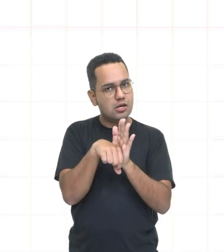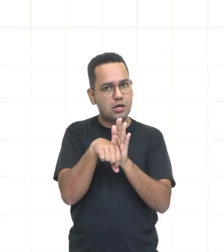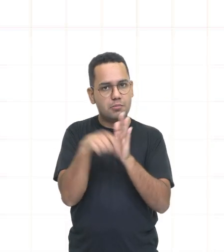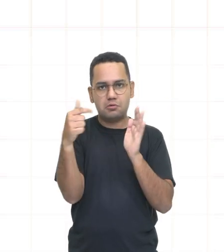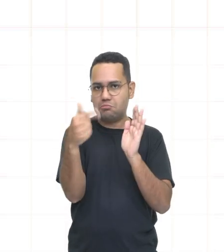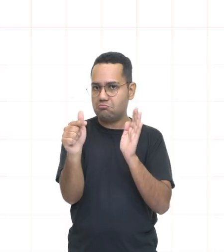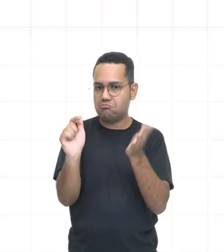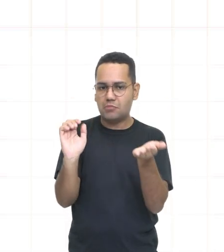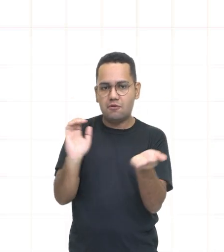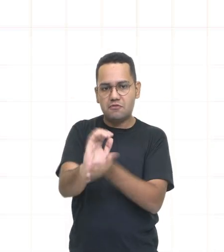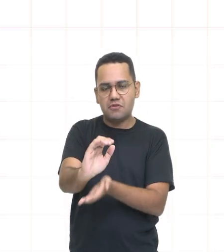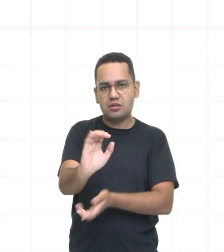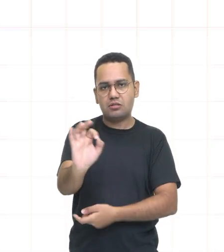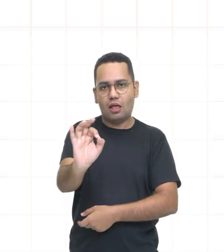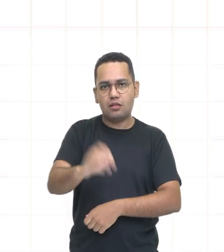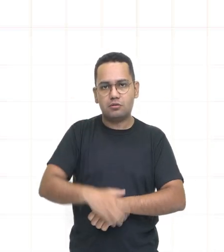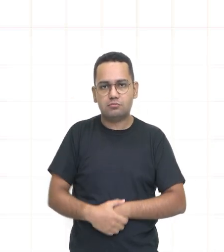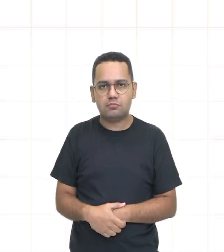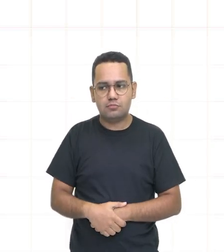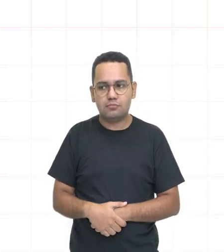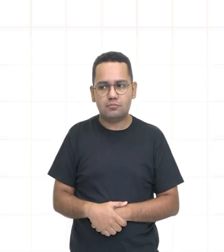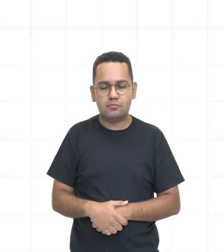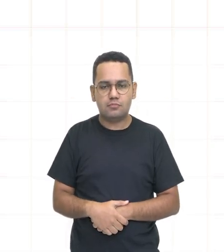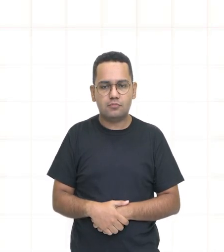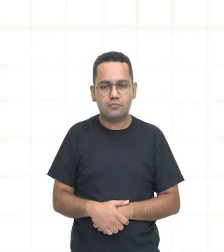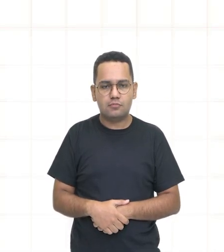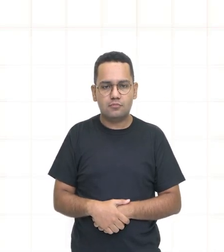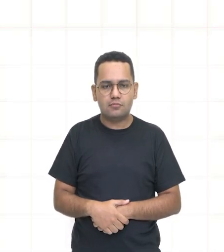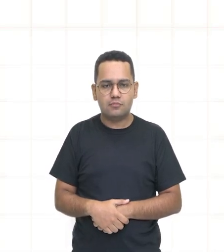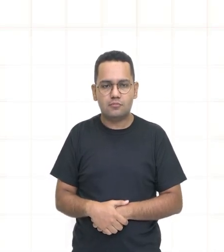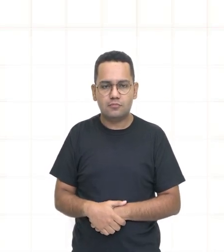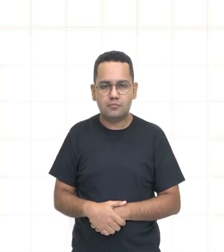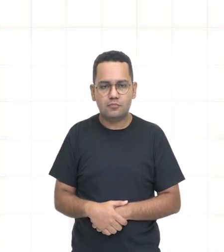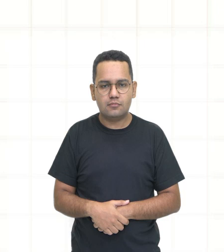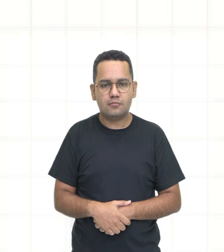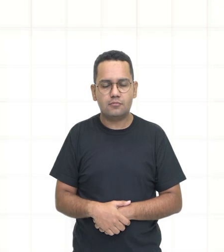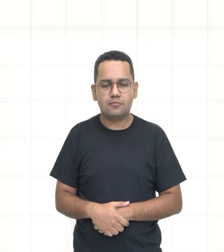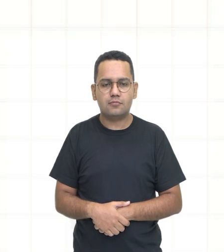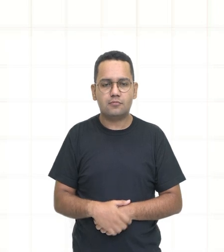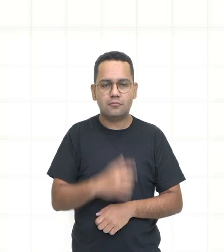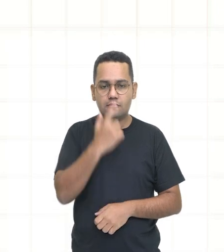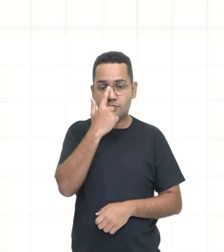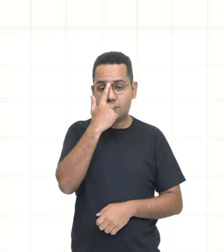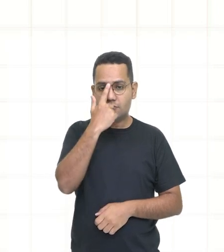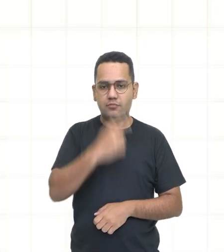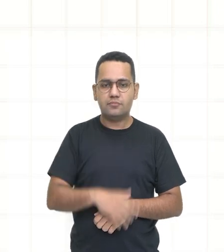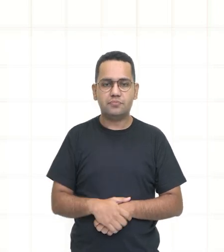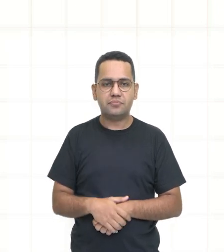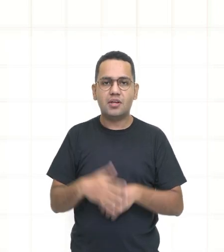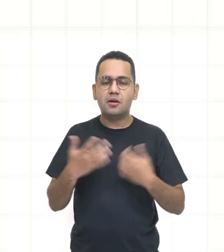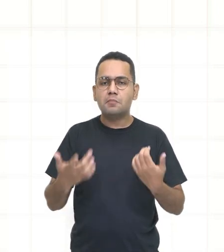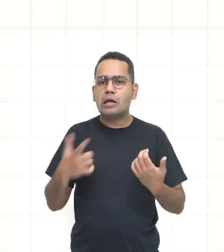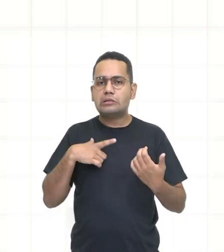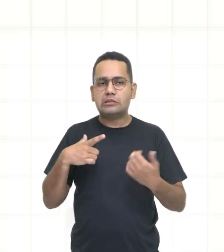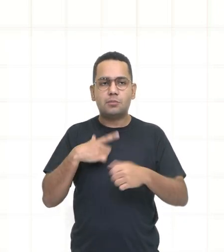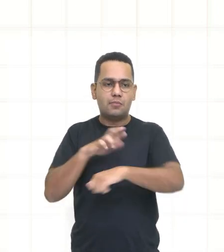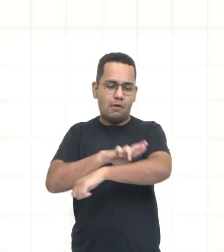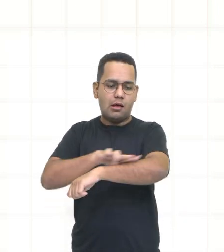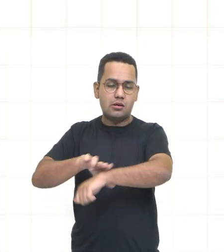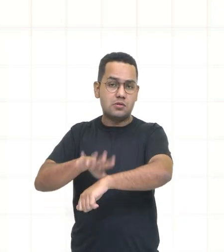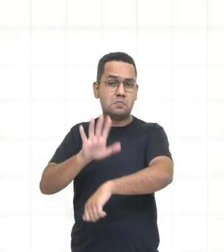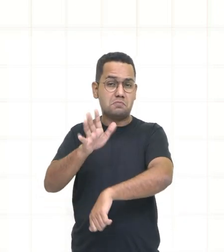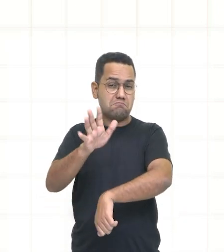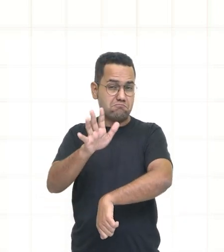aqui galera o Brasil a gente sabe da nossa história é um país que tem um racismo estruturado na nossa